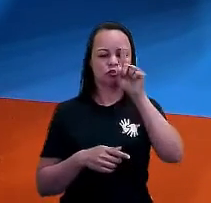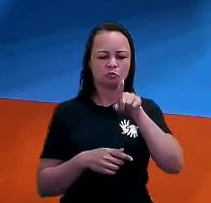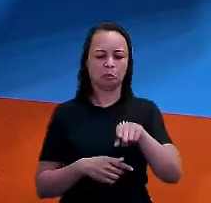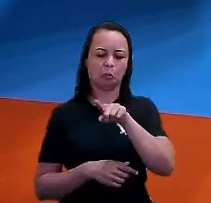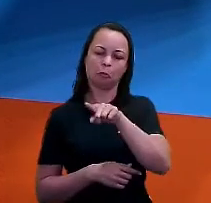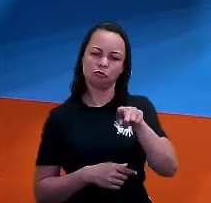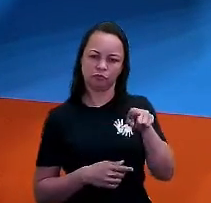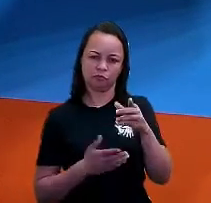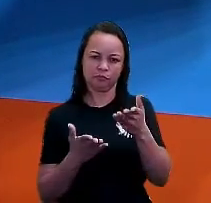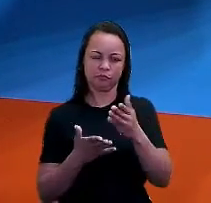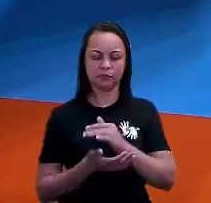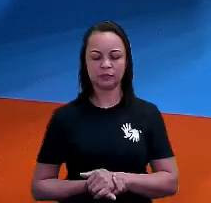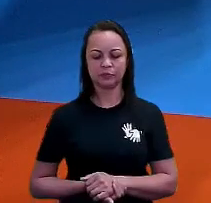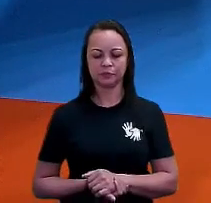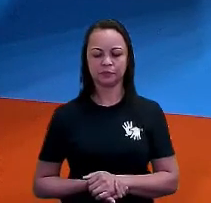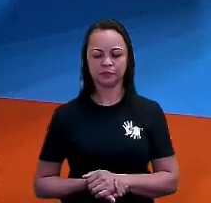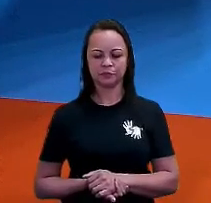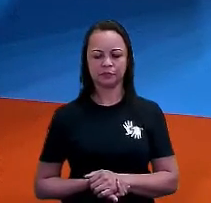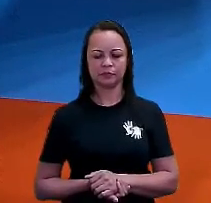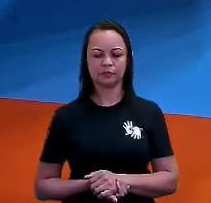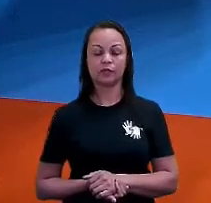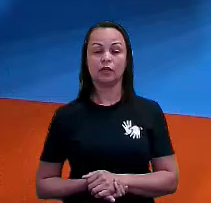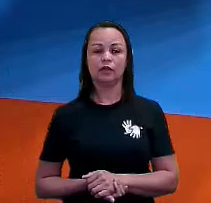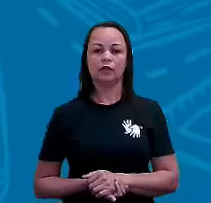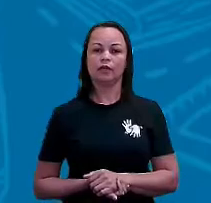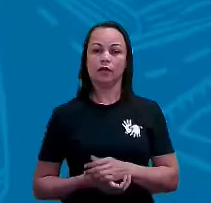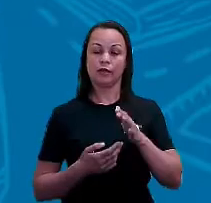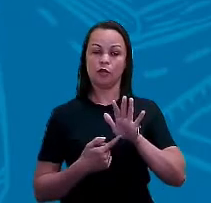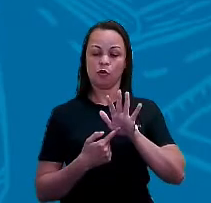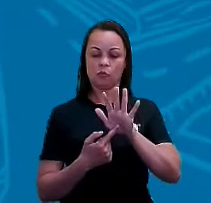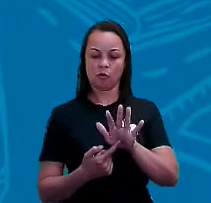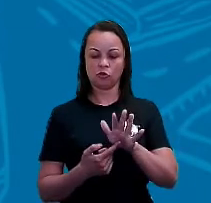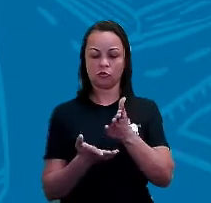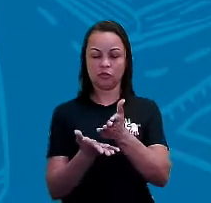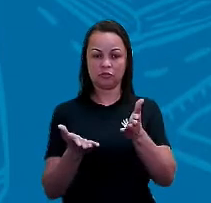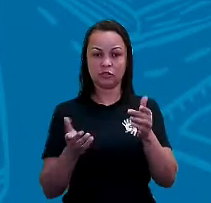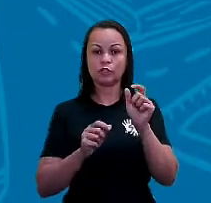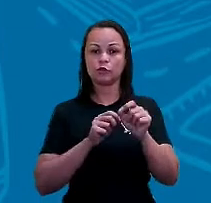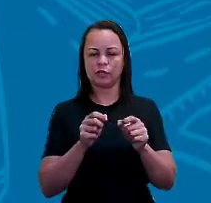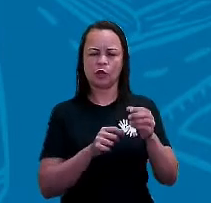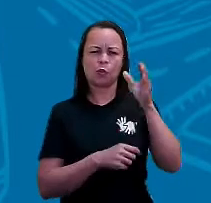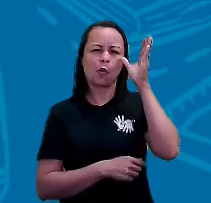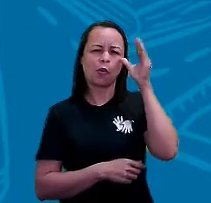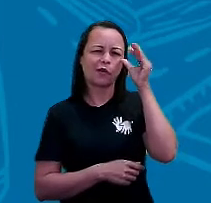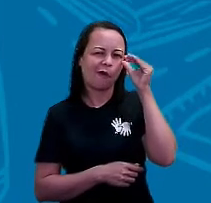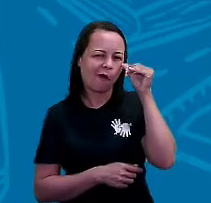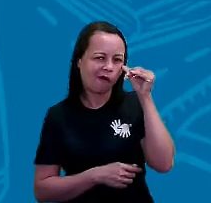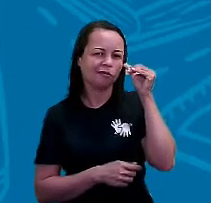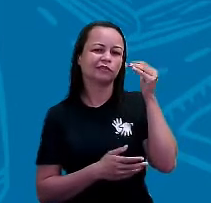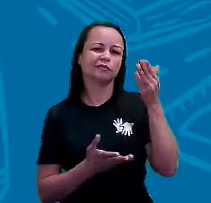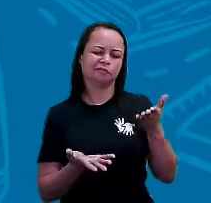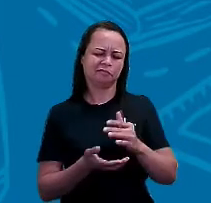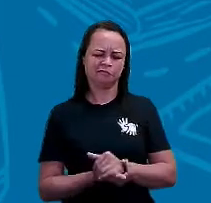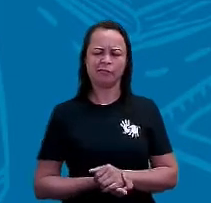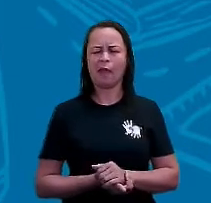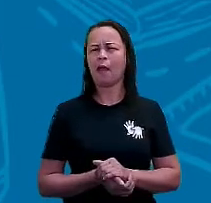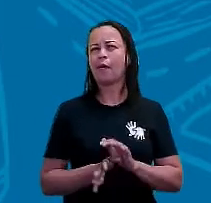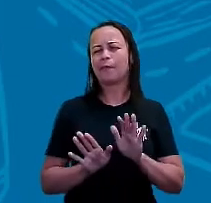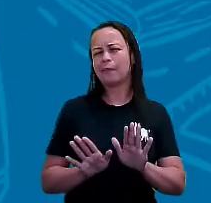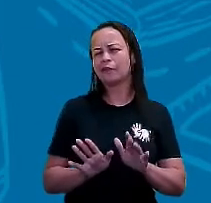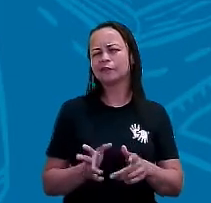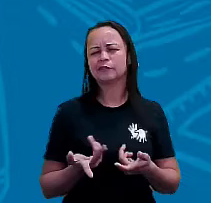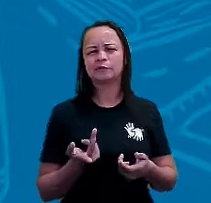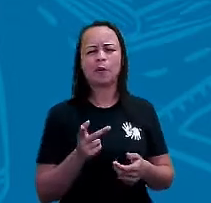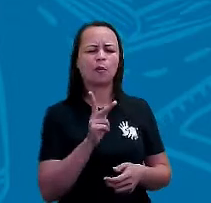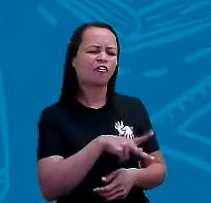cardeais. E aí, trago para vocês, né? Algumas curiosidades, mas... se estiver chovendo,